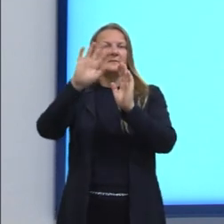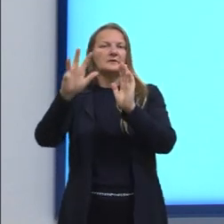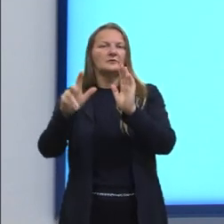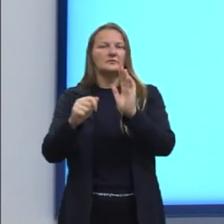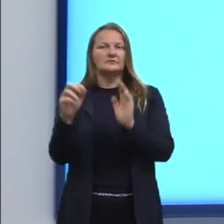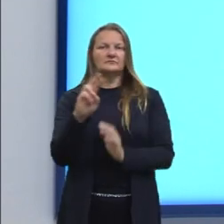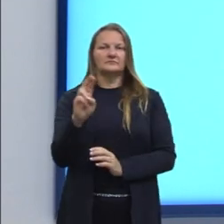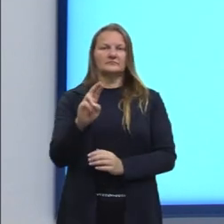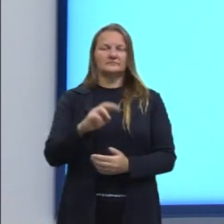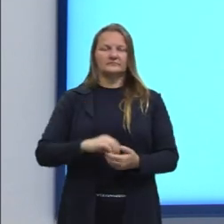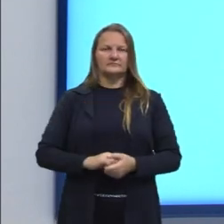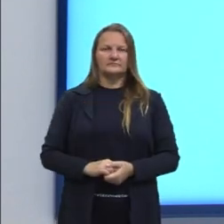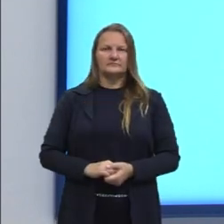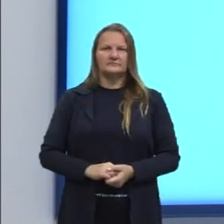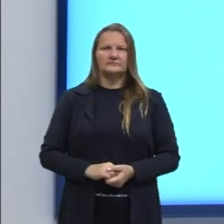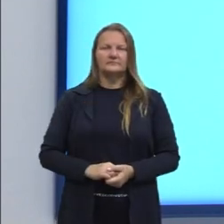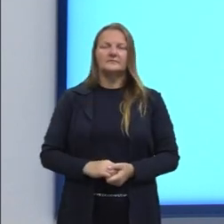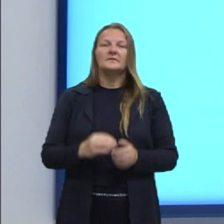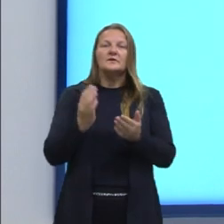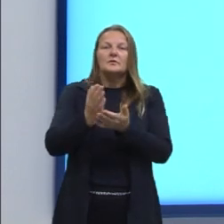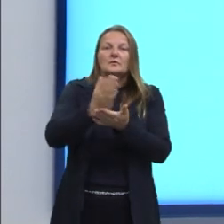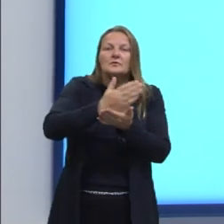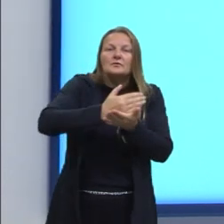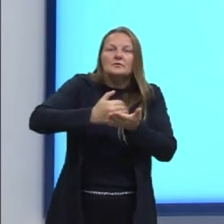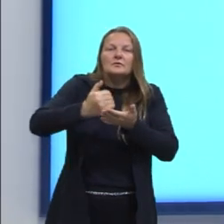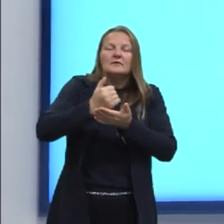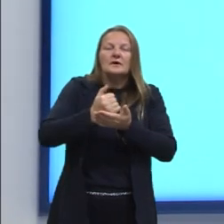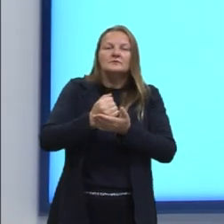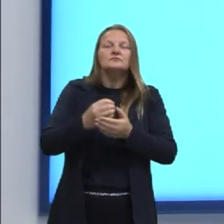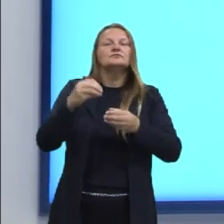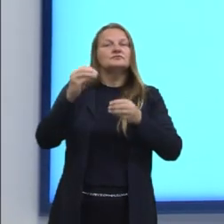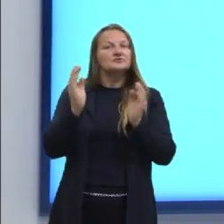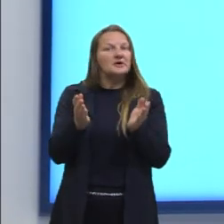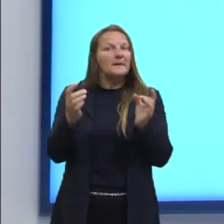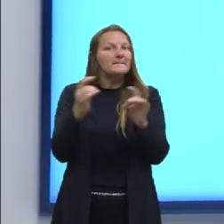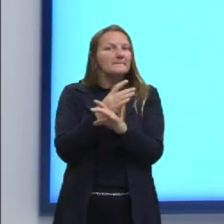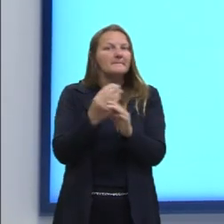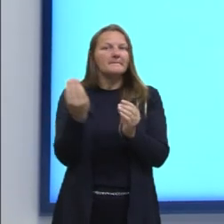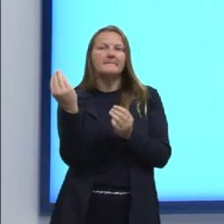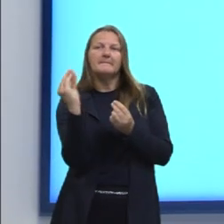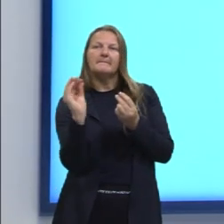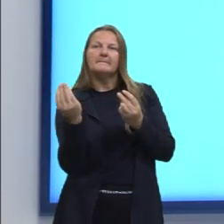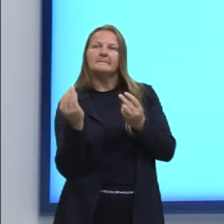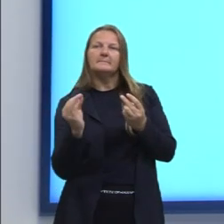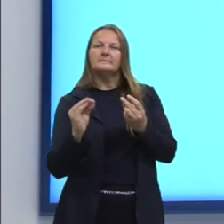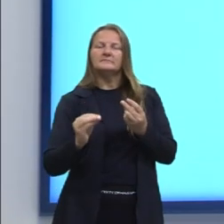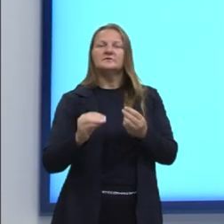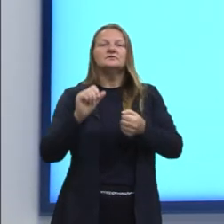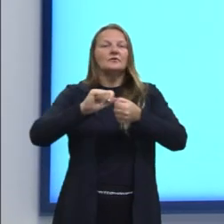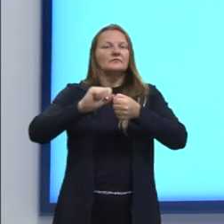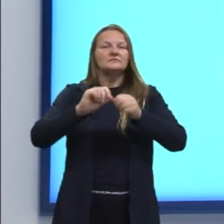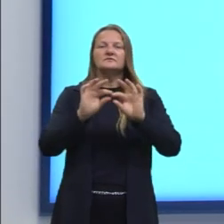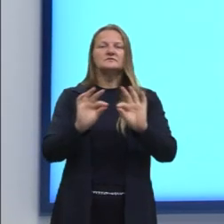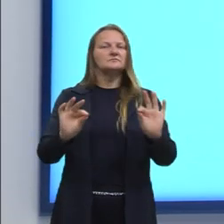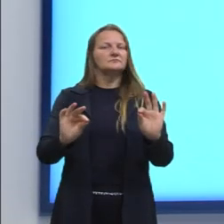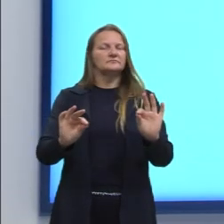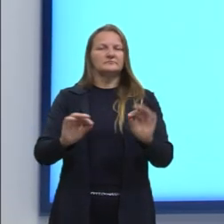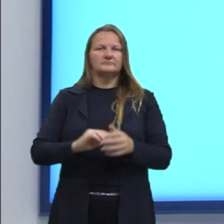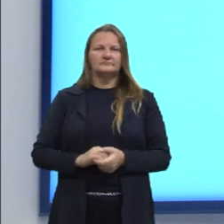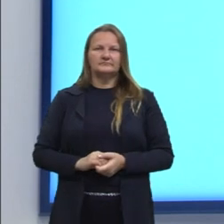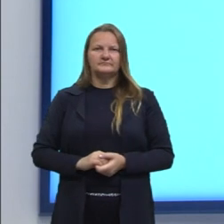de reais. Esses dados já estavam na tabela, a gente só efetuou um cálculo simples, né?